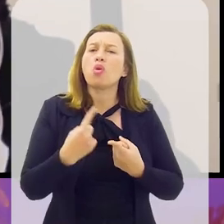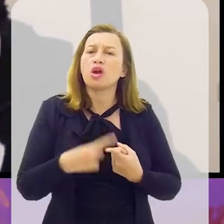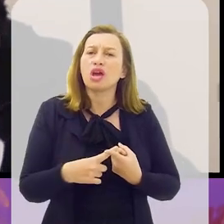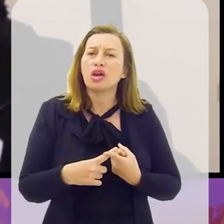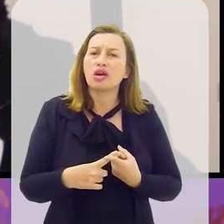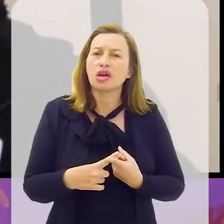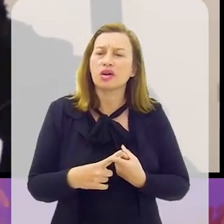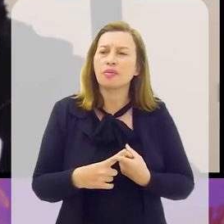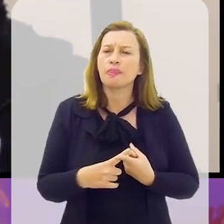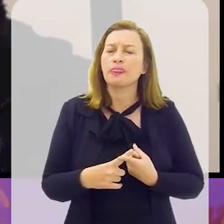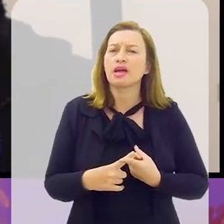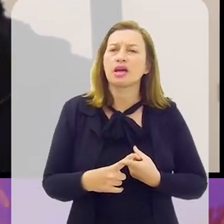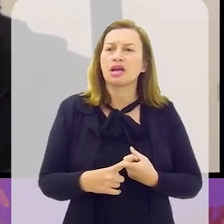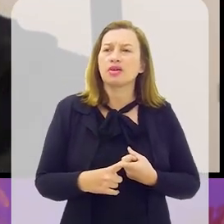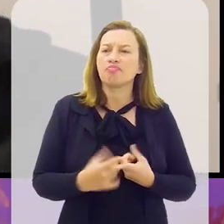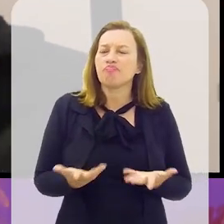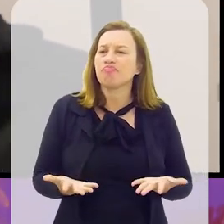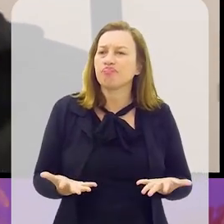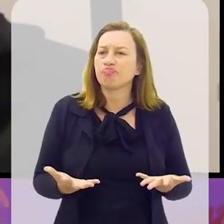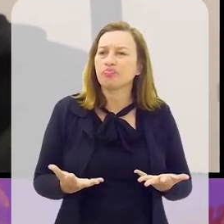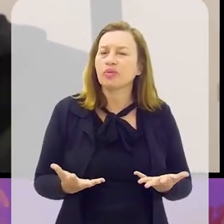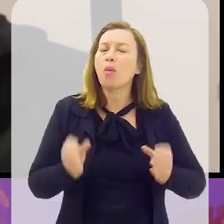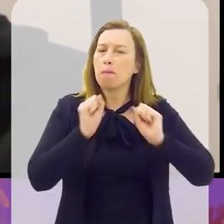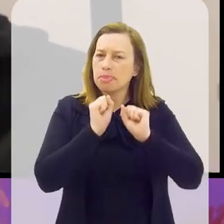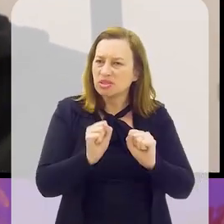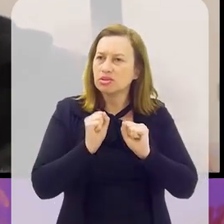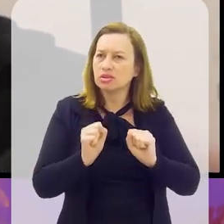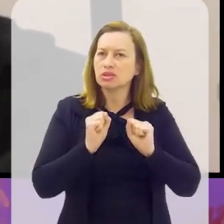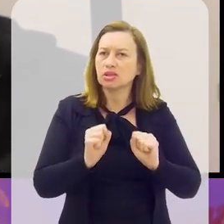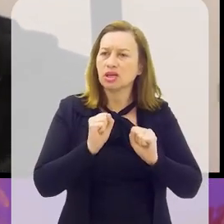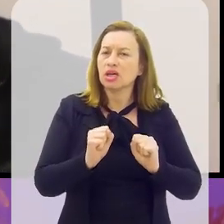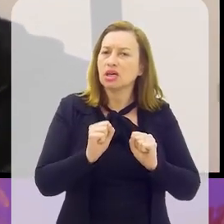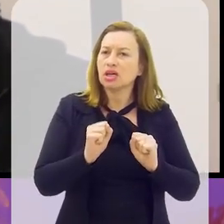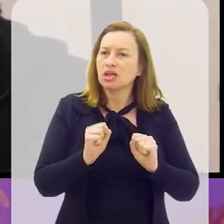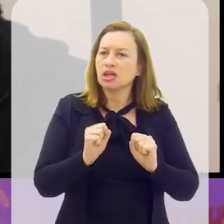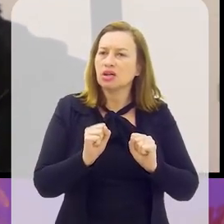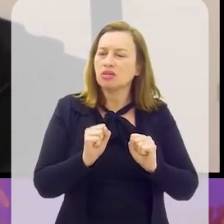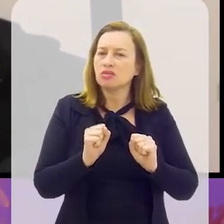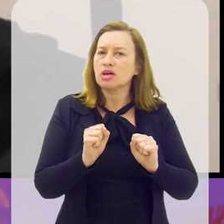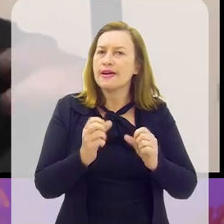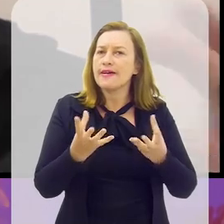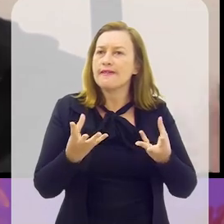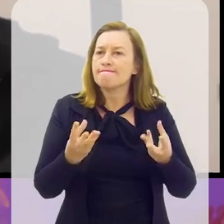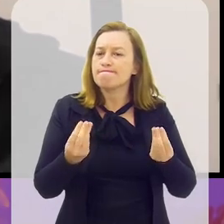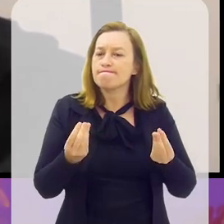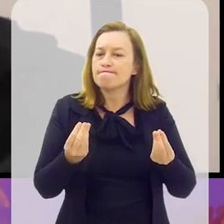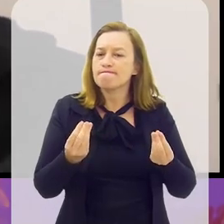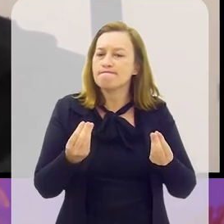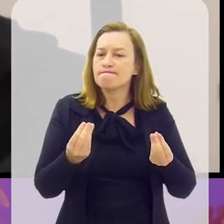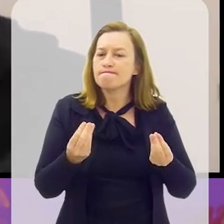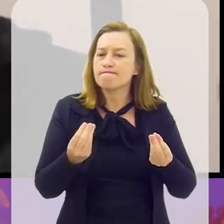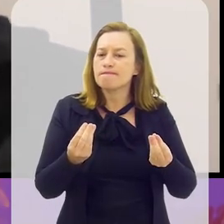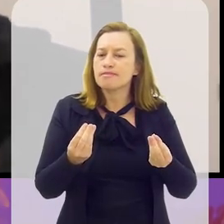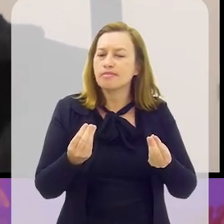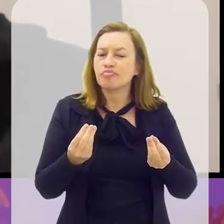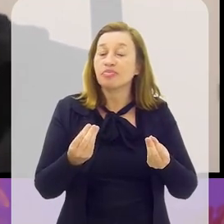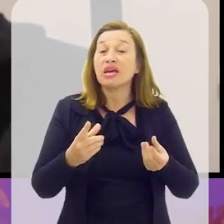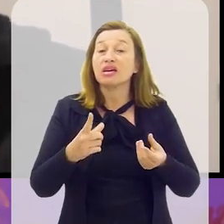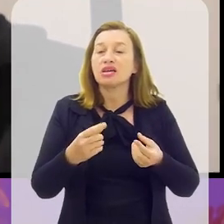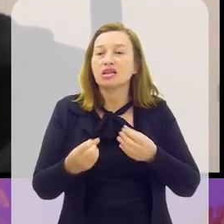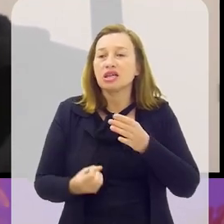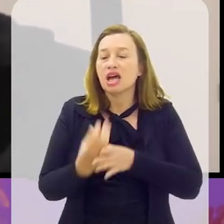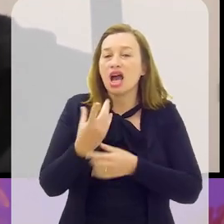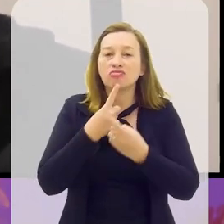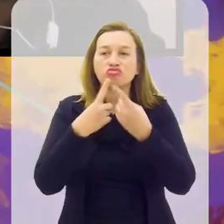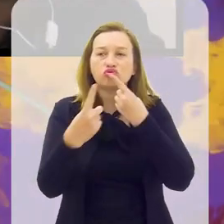né? Porque ela poderia, de alguma forma, promover